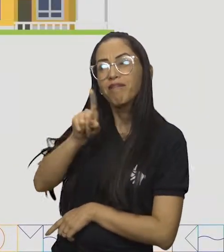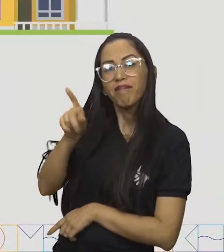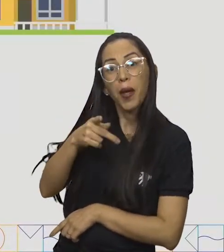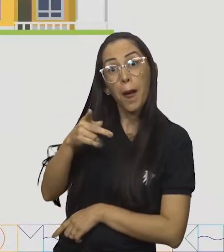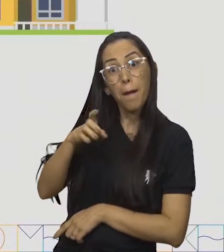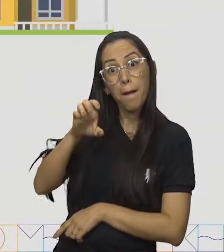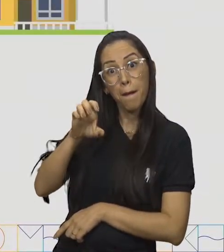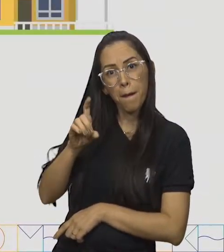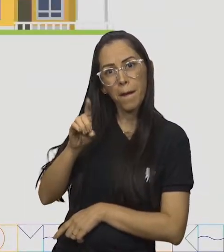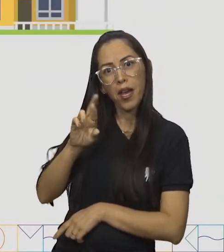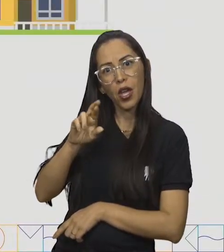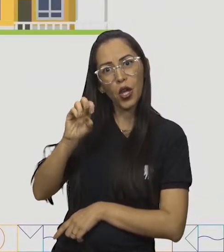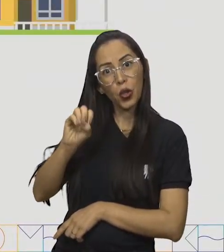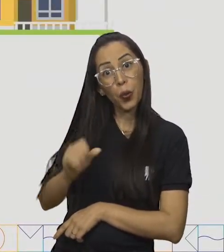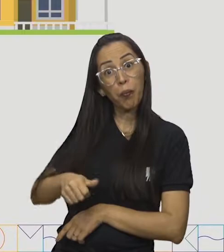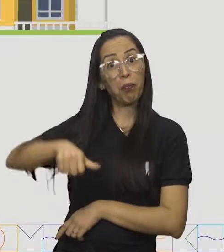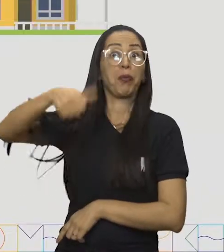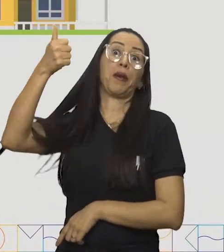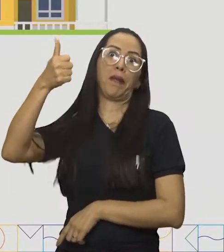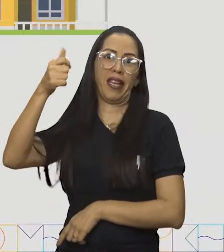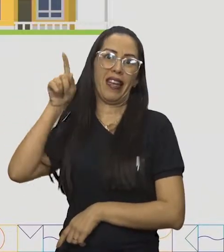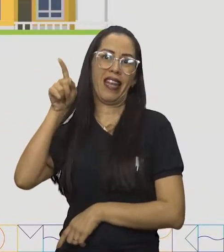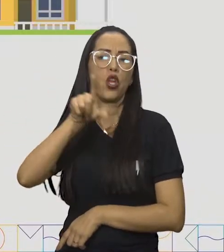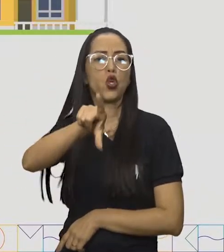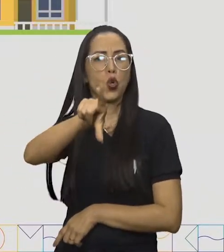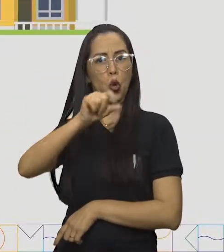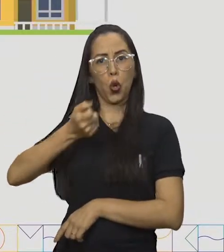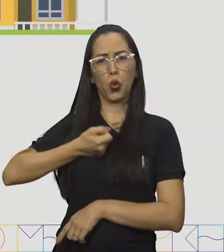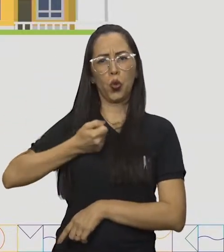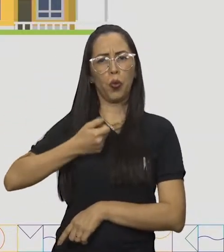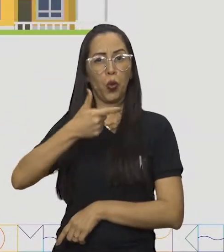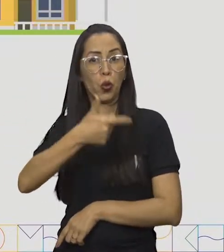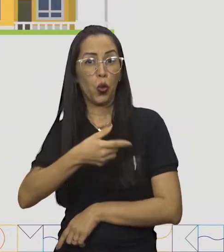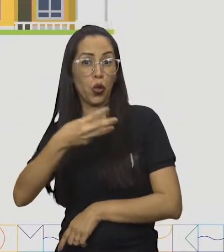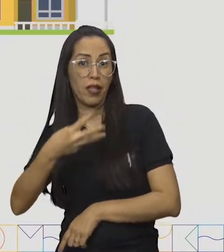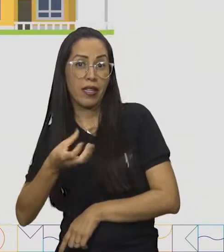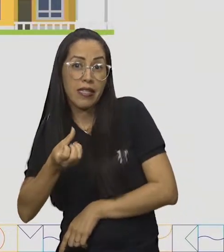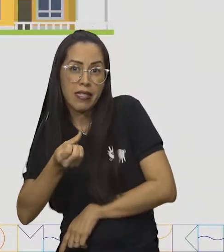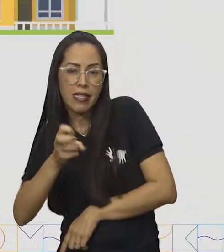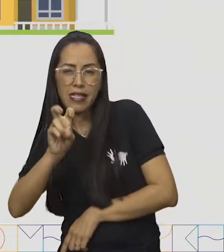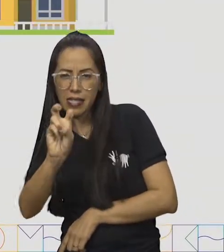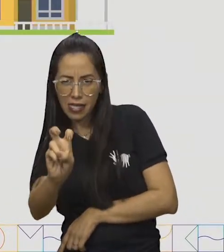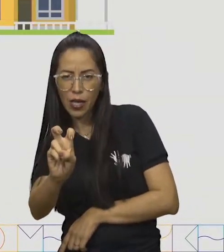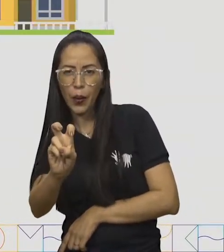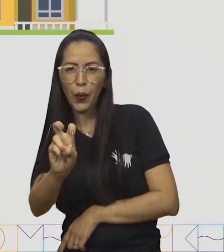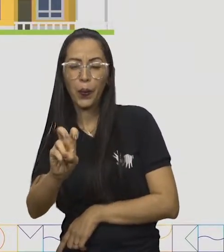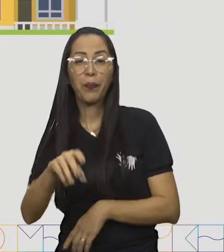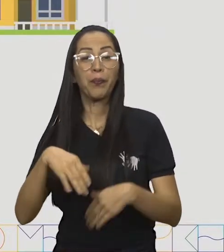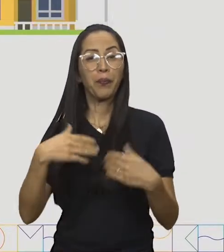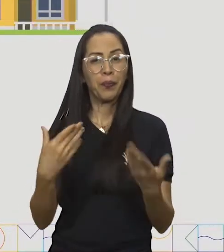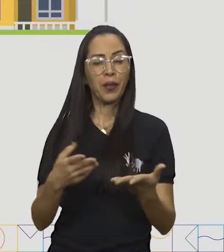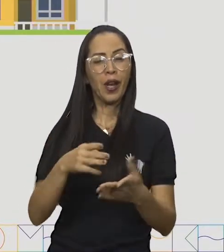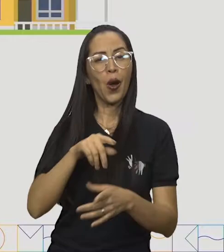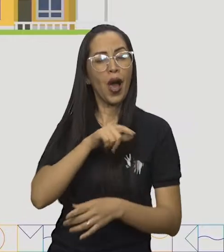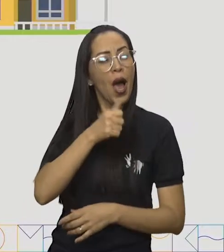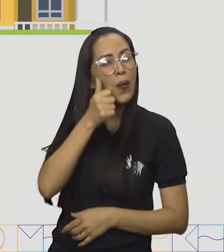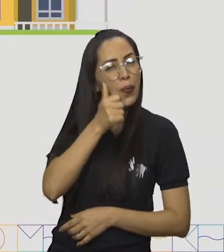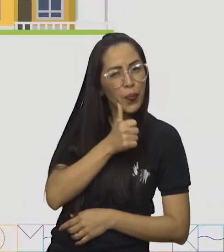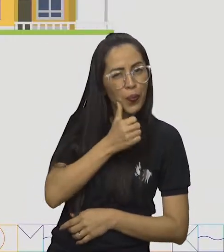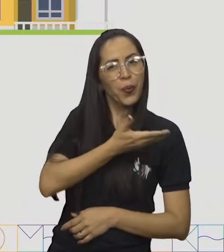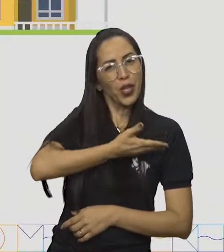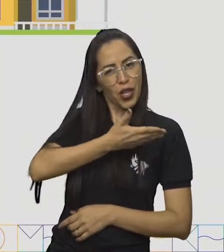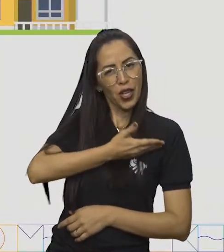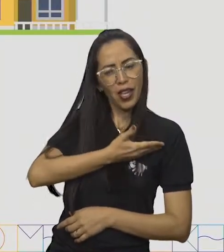primeiro. Trouxe para Maria o algarismo 2, 3, 6, 5. Maria então